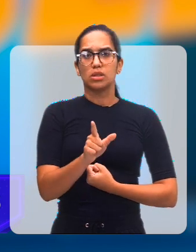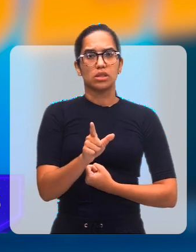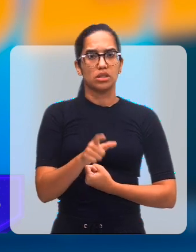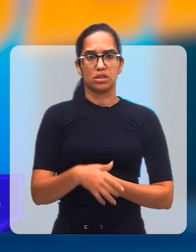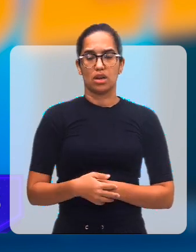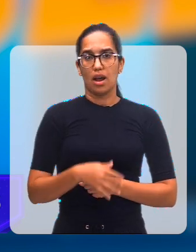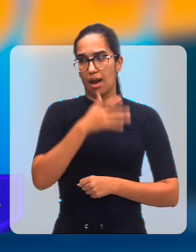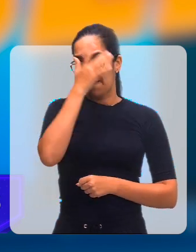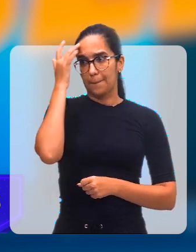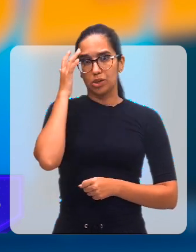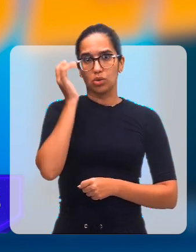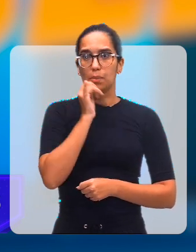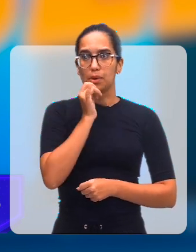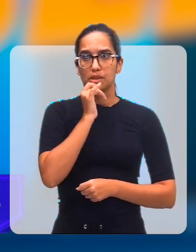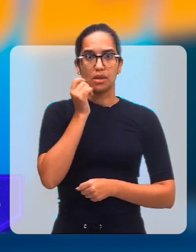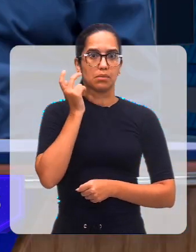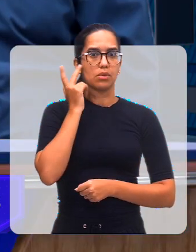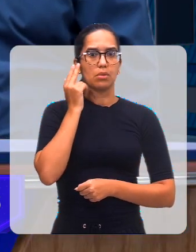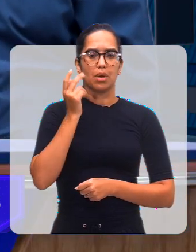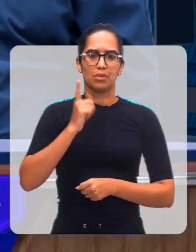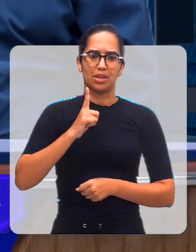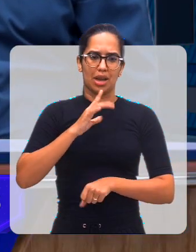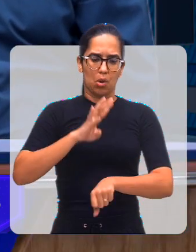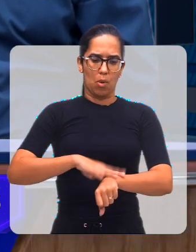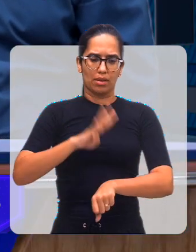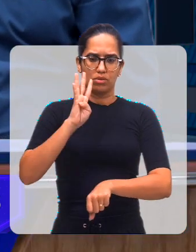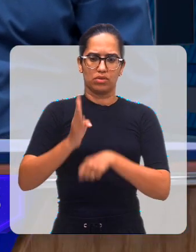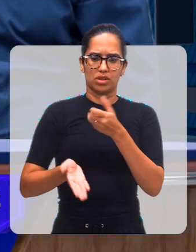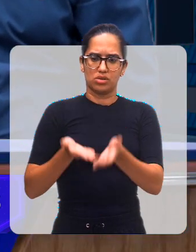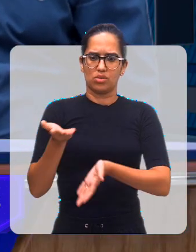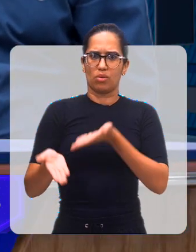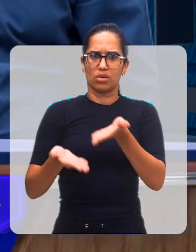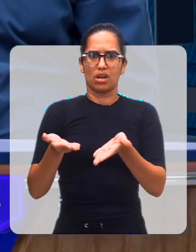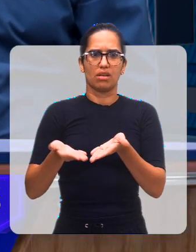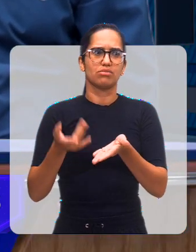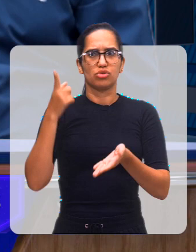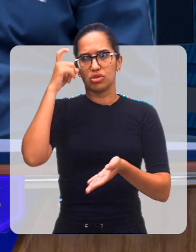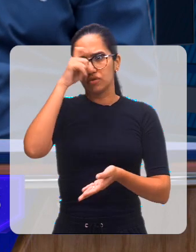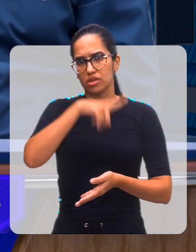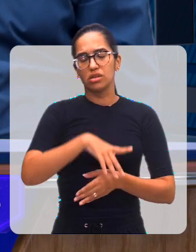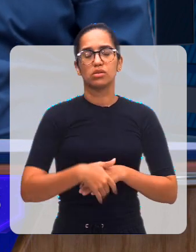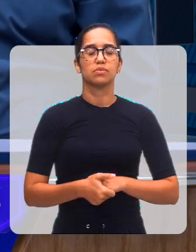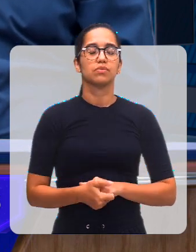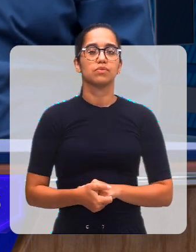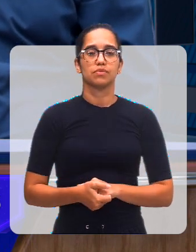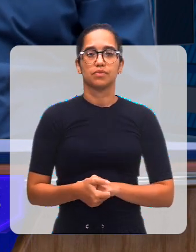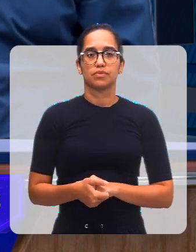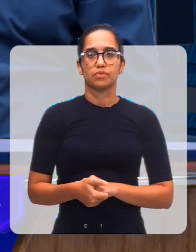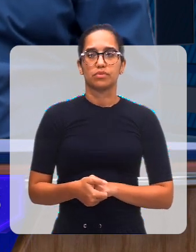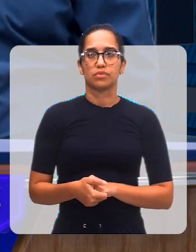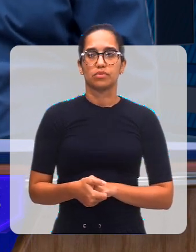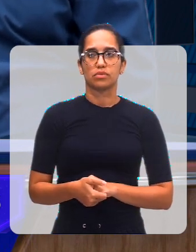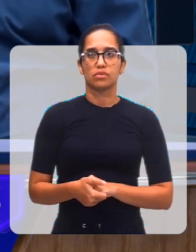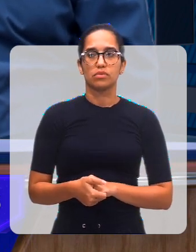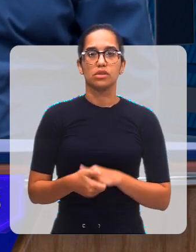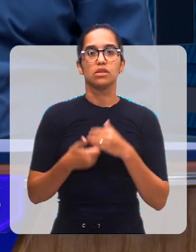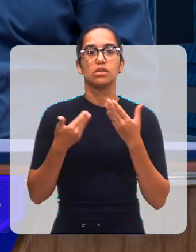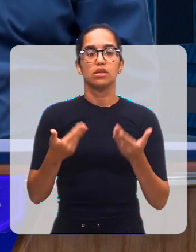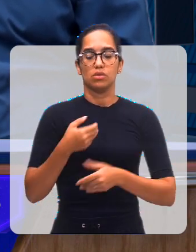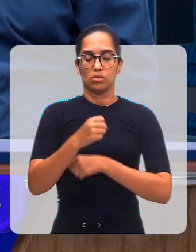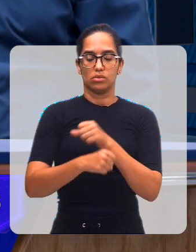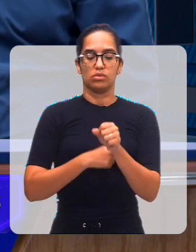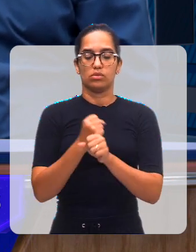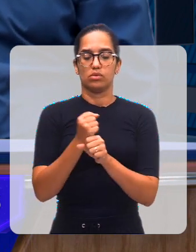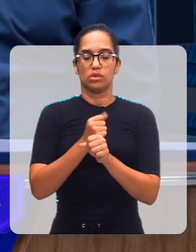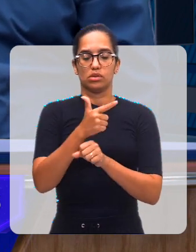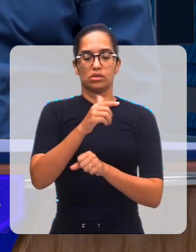tinha um rendimento. Ser humano dito normal para ter esse atendimento quatro vezes é complicado. Sim, então. E, bom, durante o